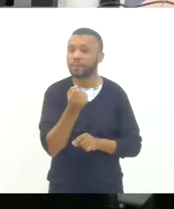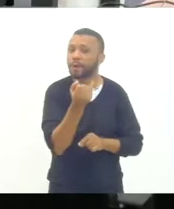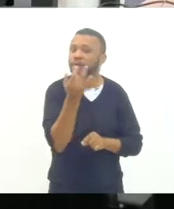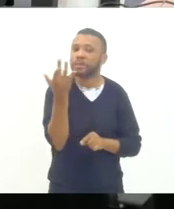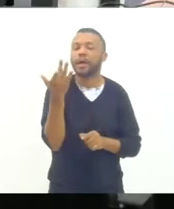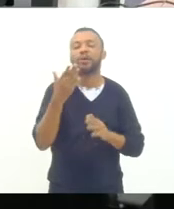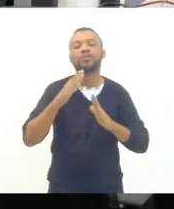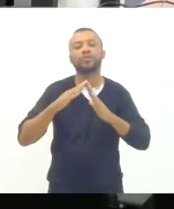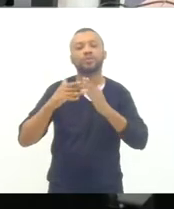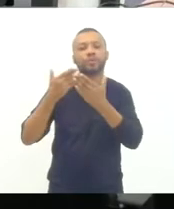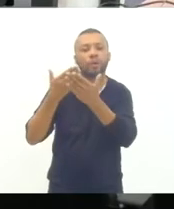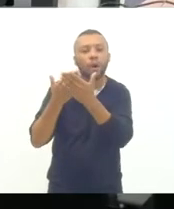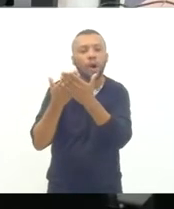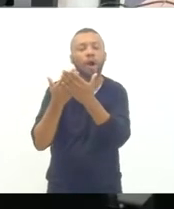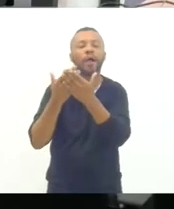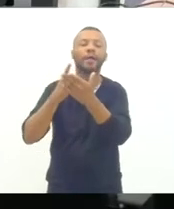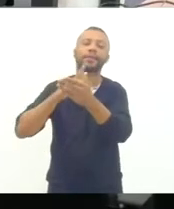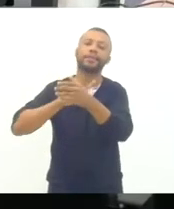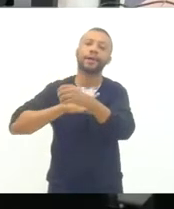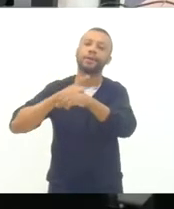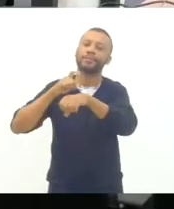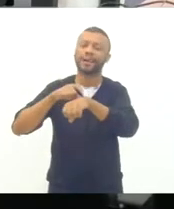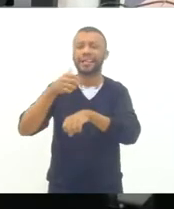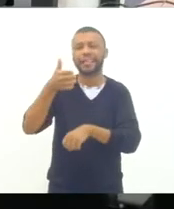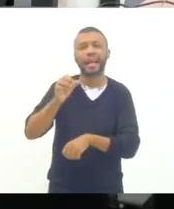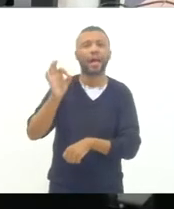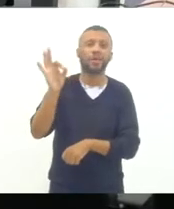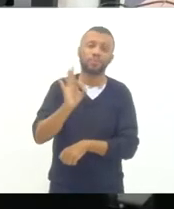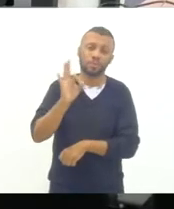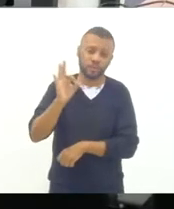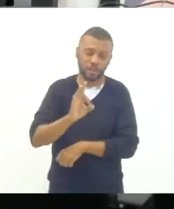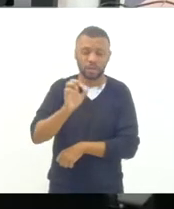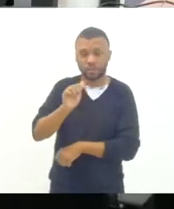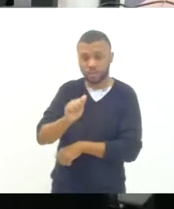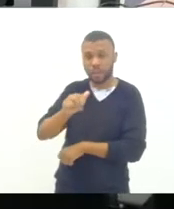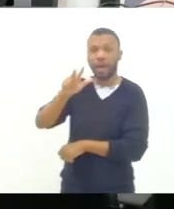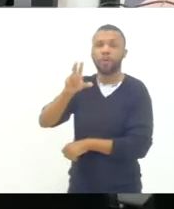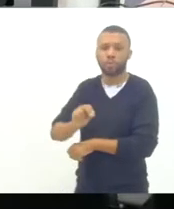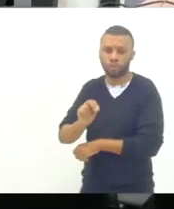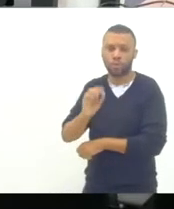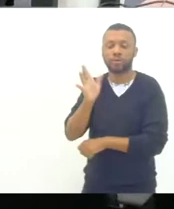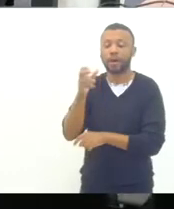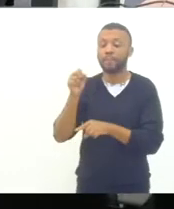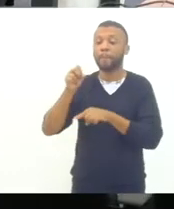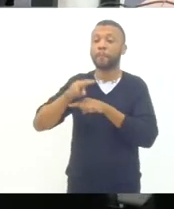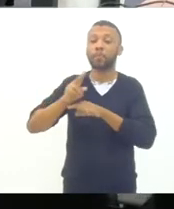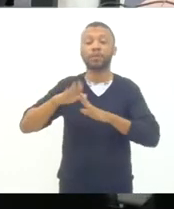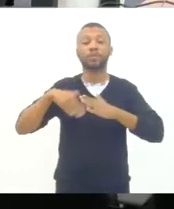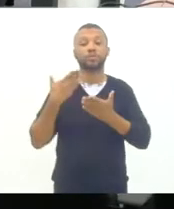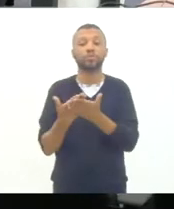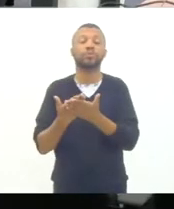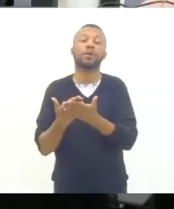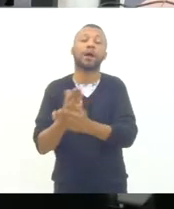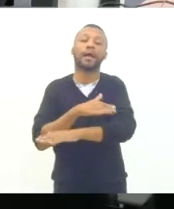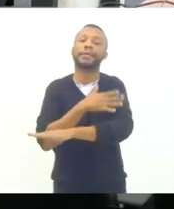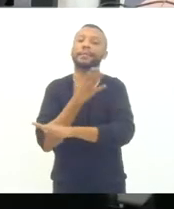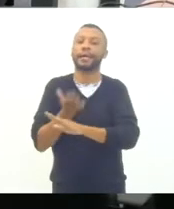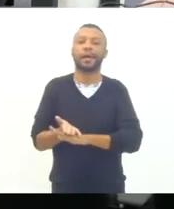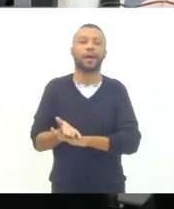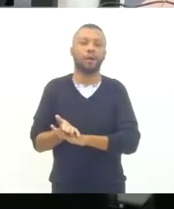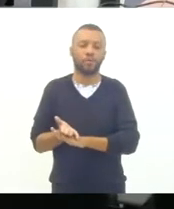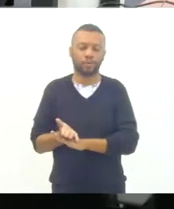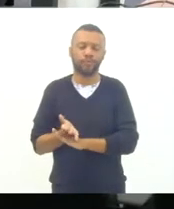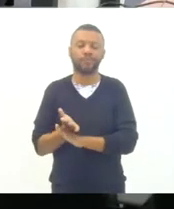10% desses alunos já, a gente vem com dificuldade, tanto em relação ao cenário